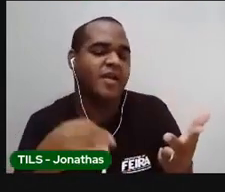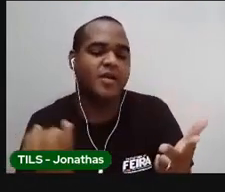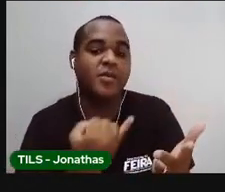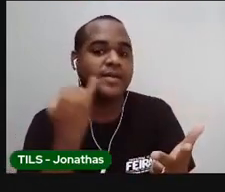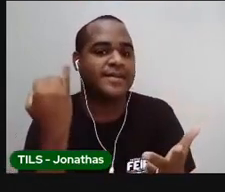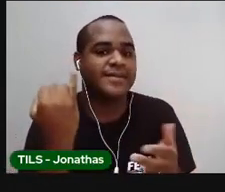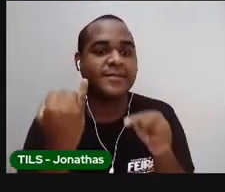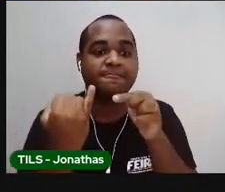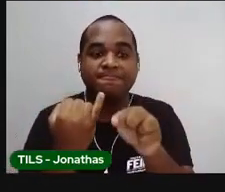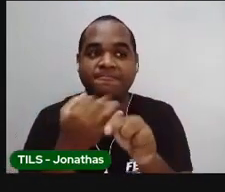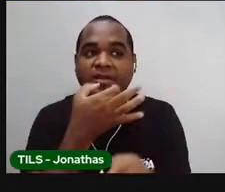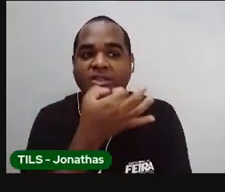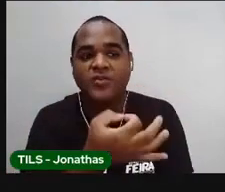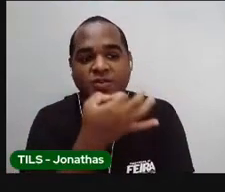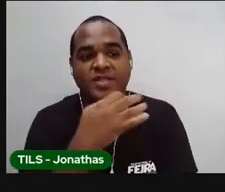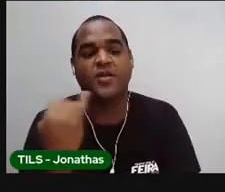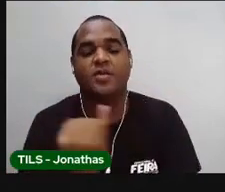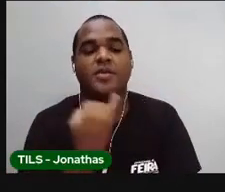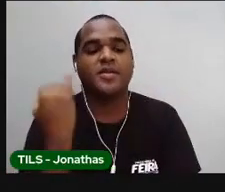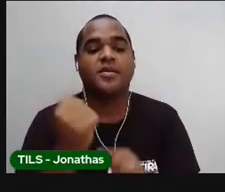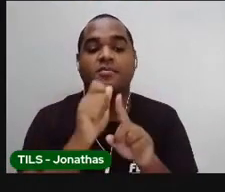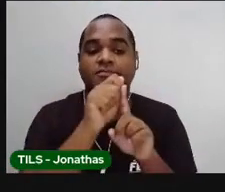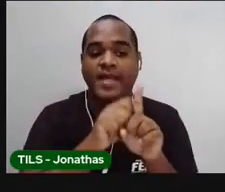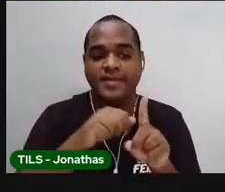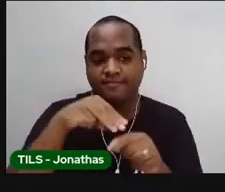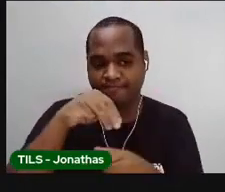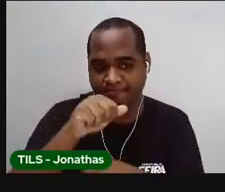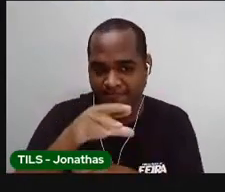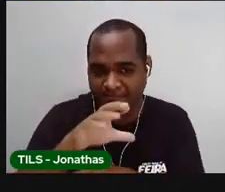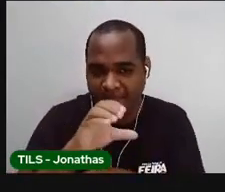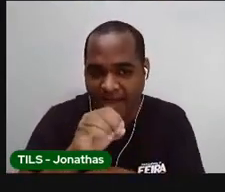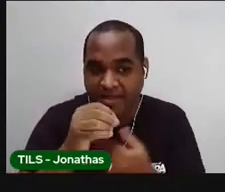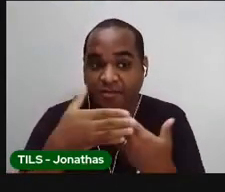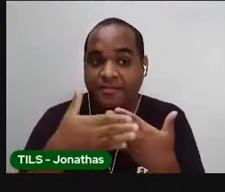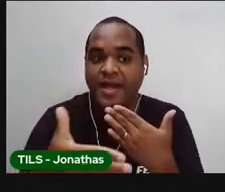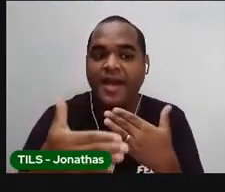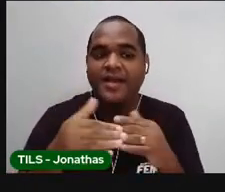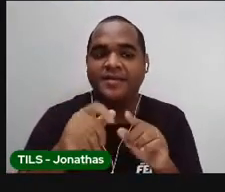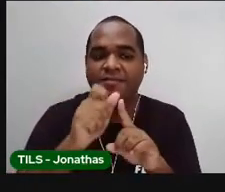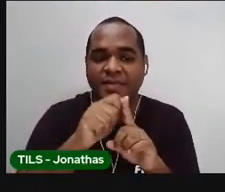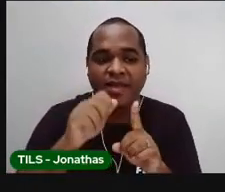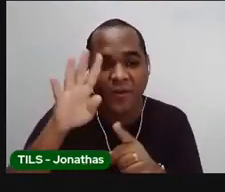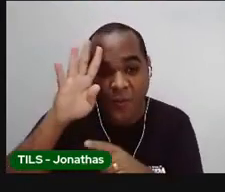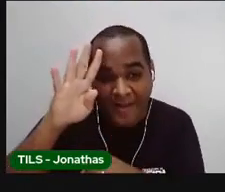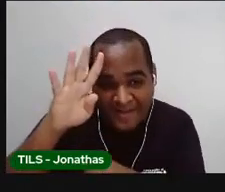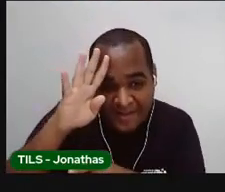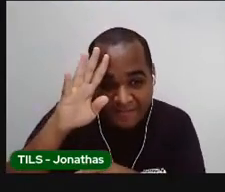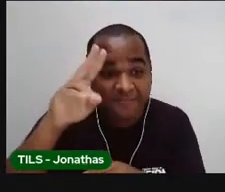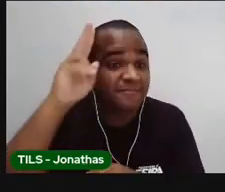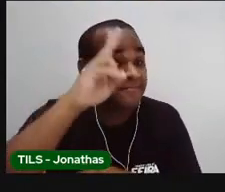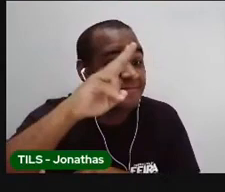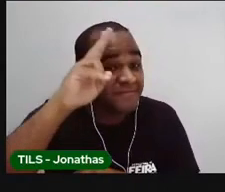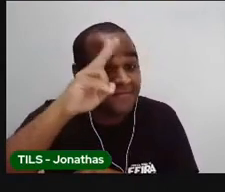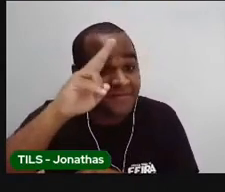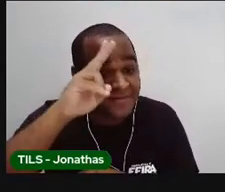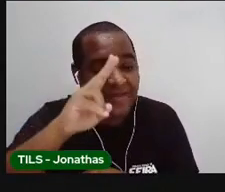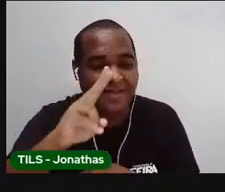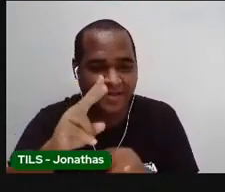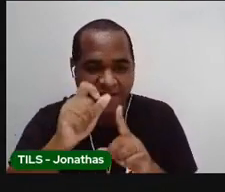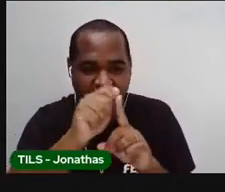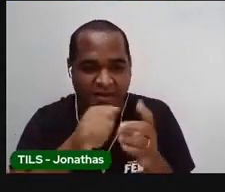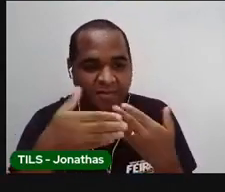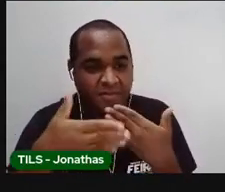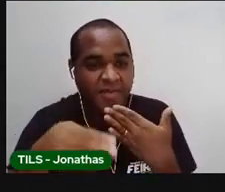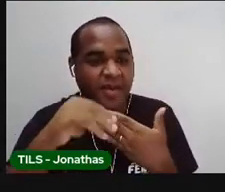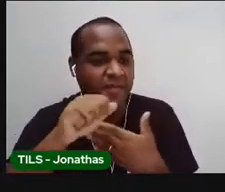importante. O mês de março terminou numa quarta-feira. Lembra que o mês de março é antes